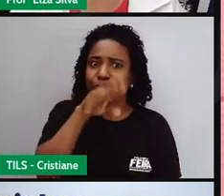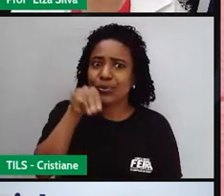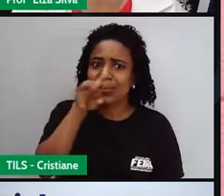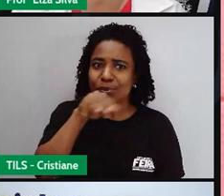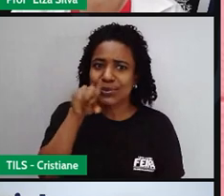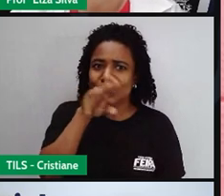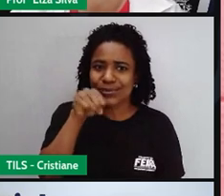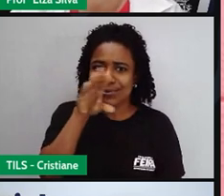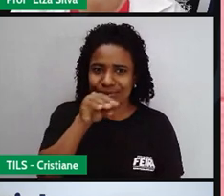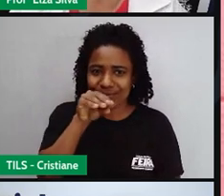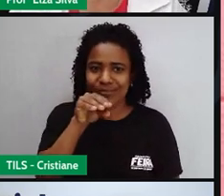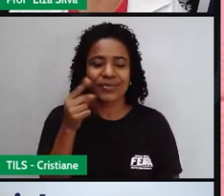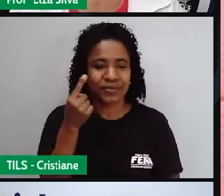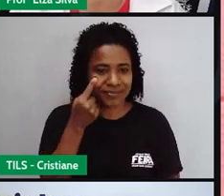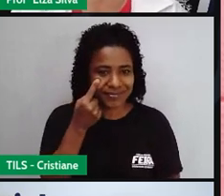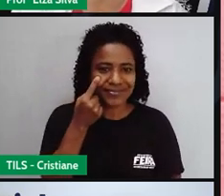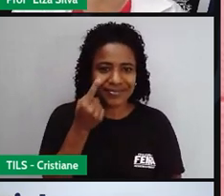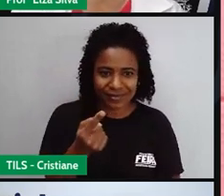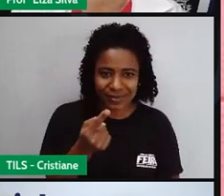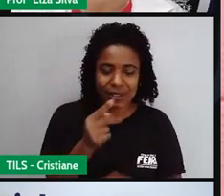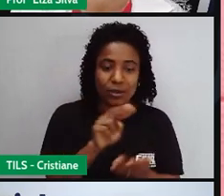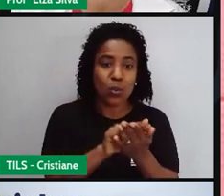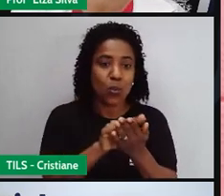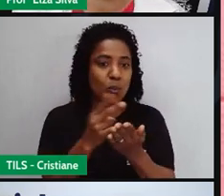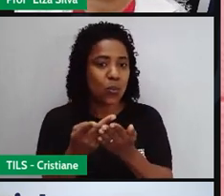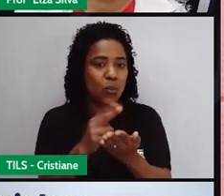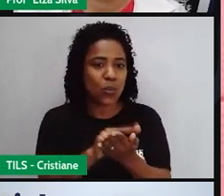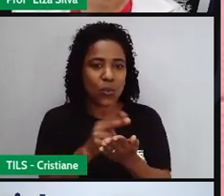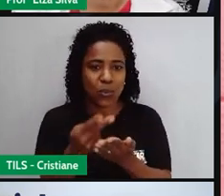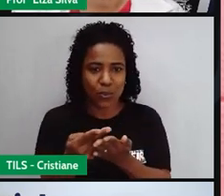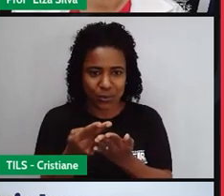fácil e muito comum, que é o Google Tradutor.